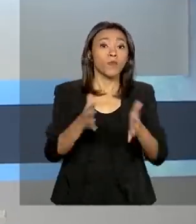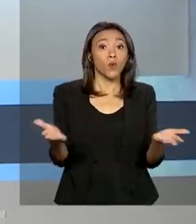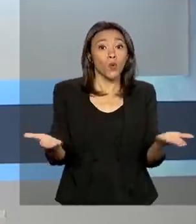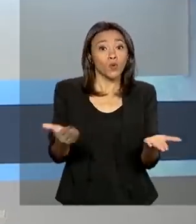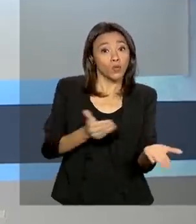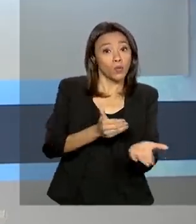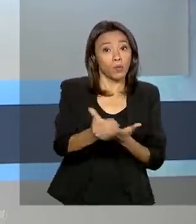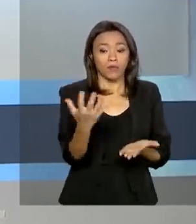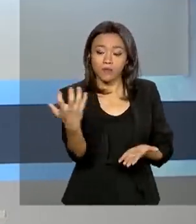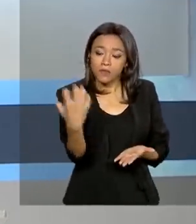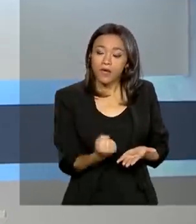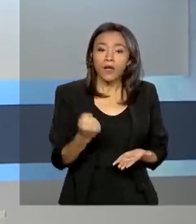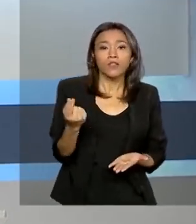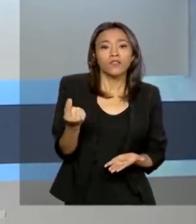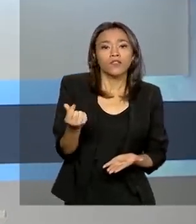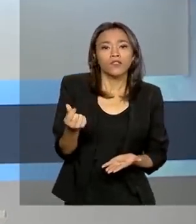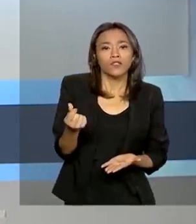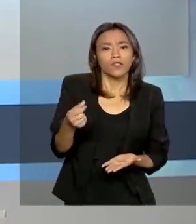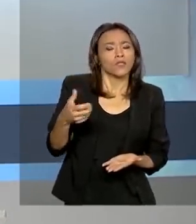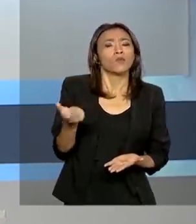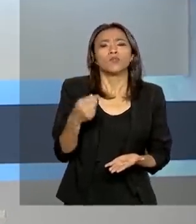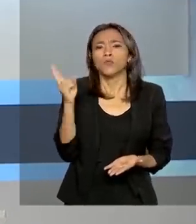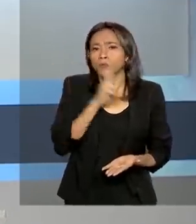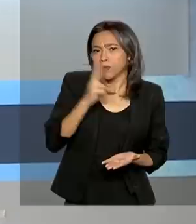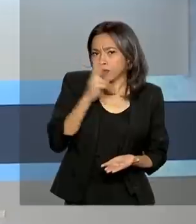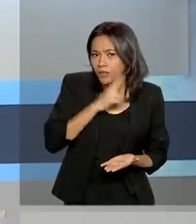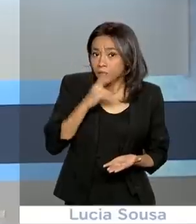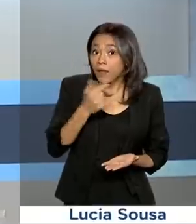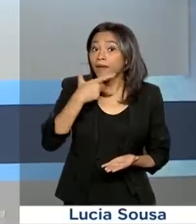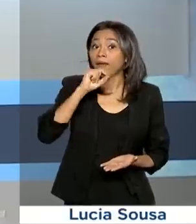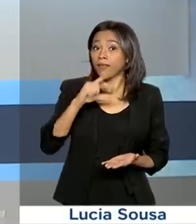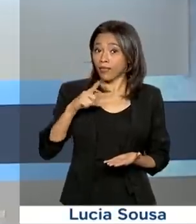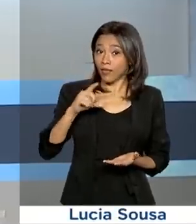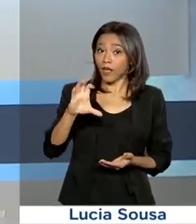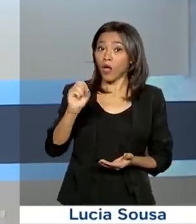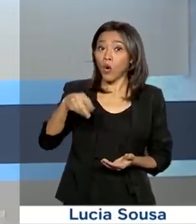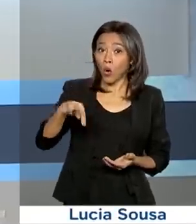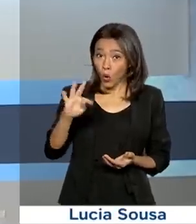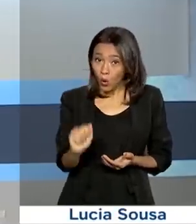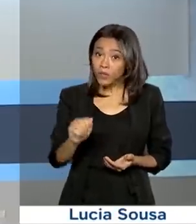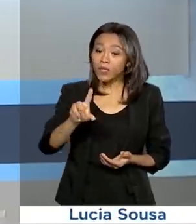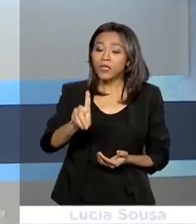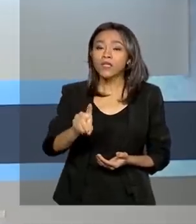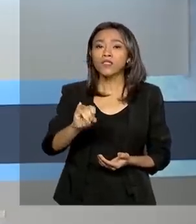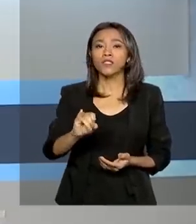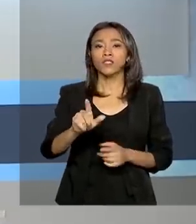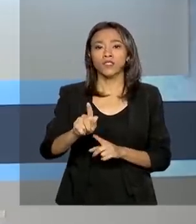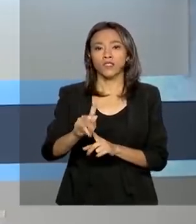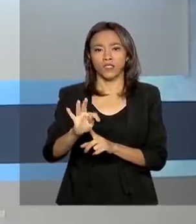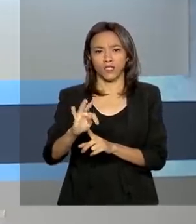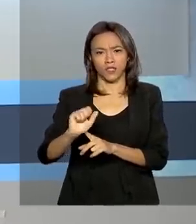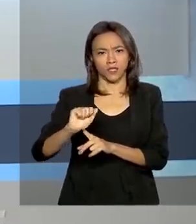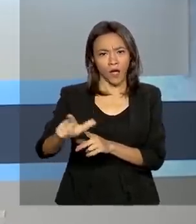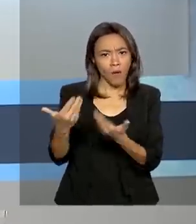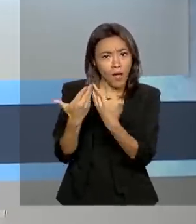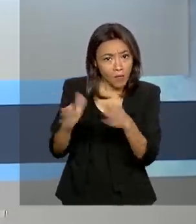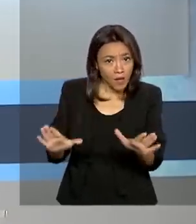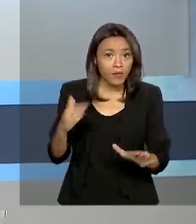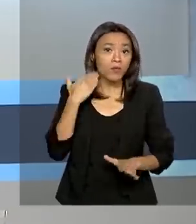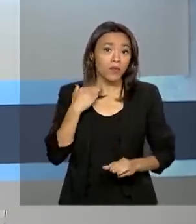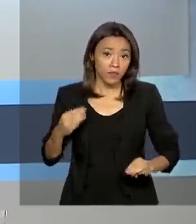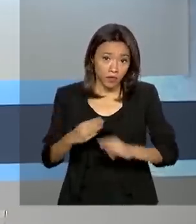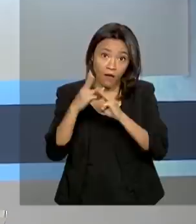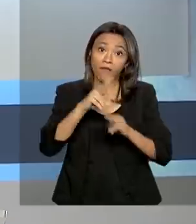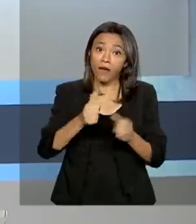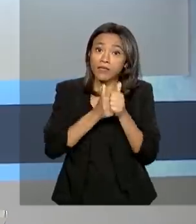saques do auxílio emergencial para quem teve contas digitais abertas pela Caixa Econômica Federal. Os saques vão seguir o